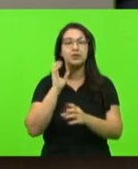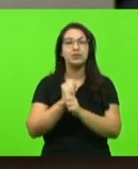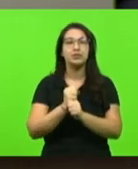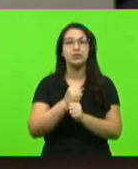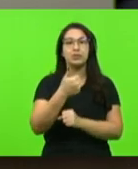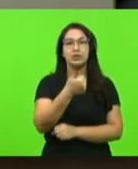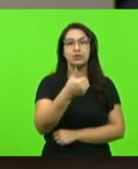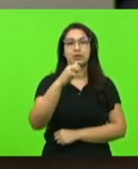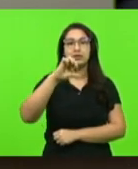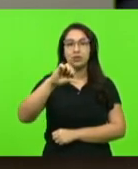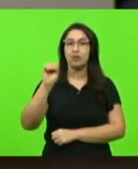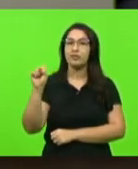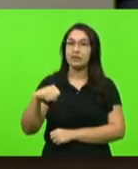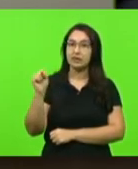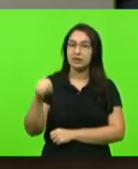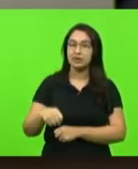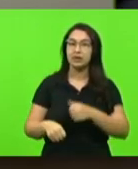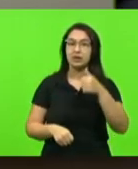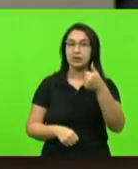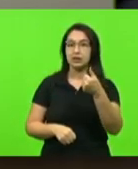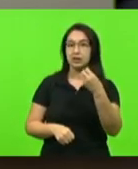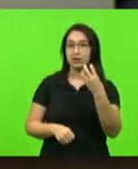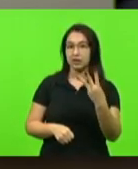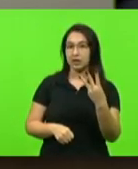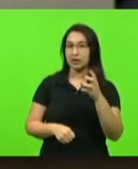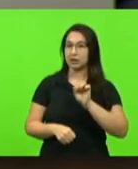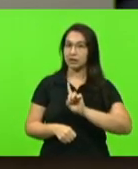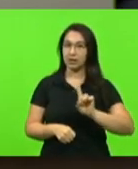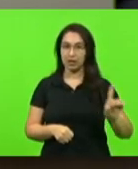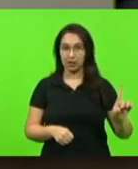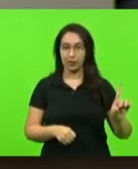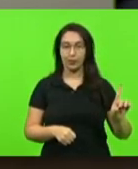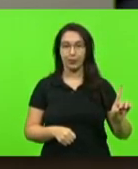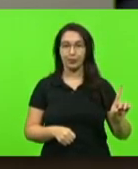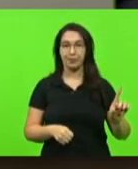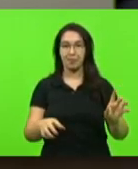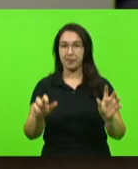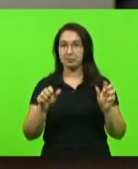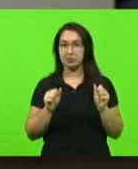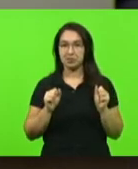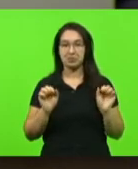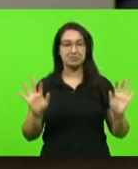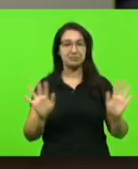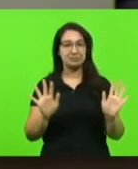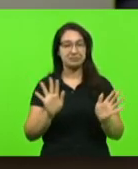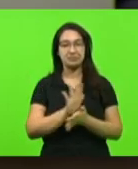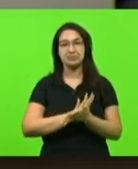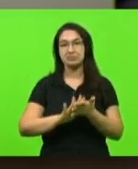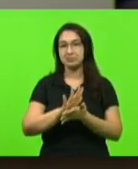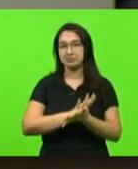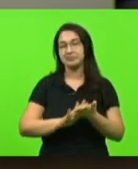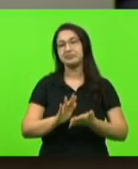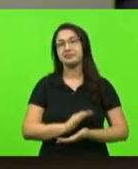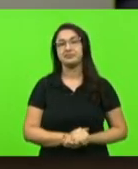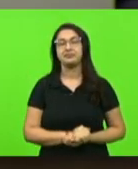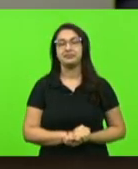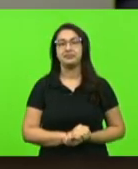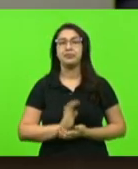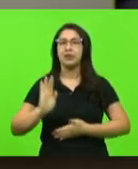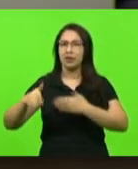votos sim, 13 votos não e nenhuma abstenção. Após ser